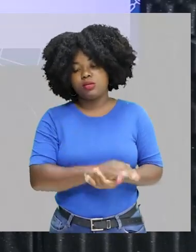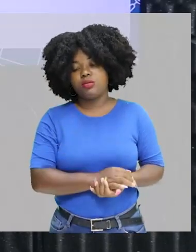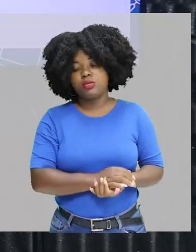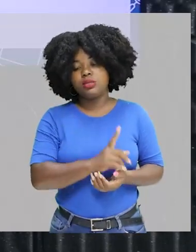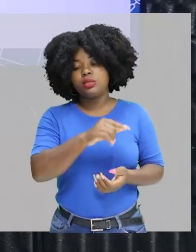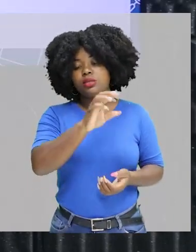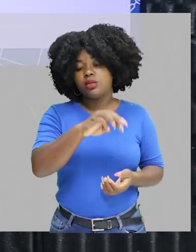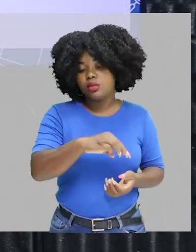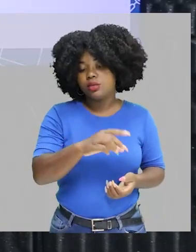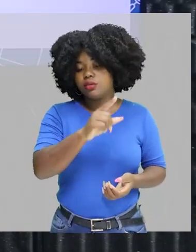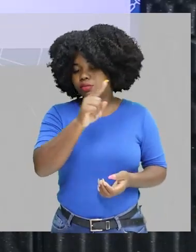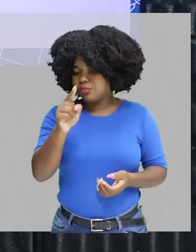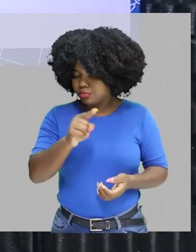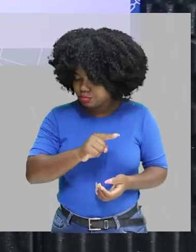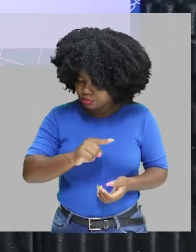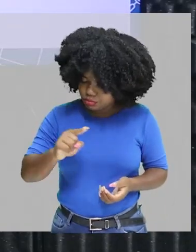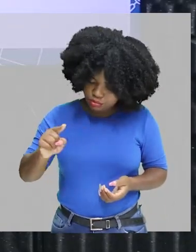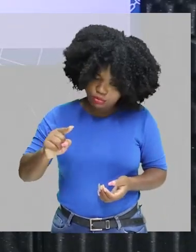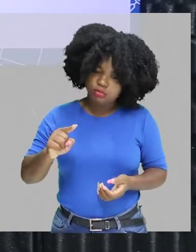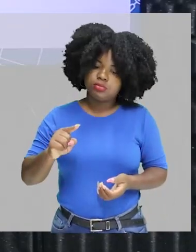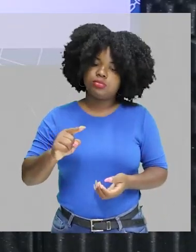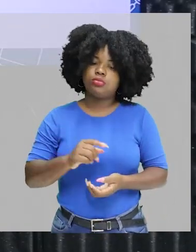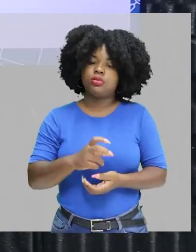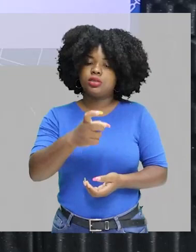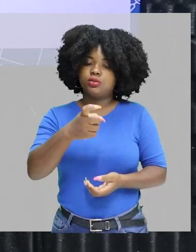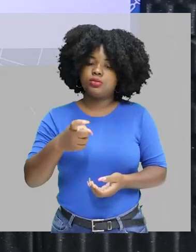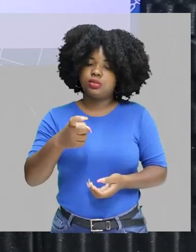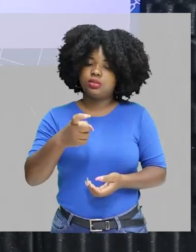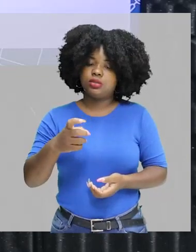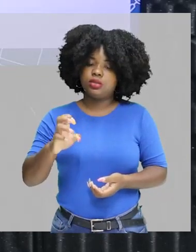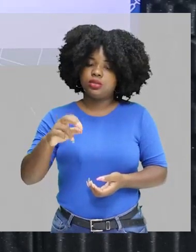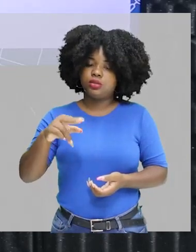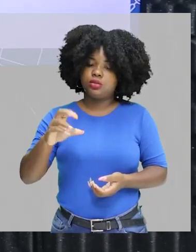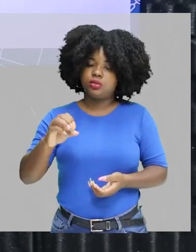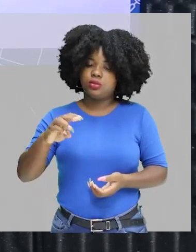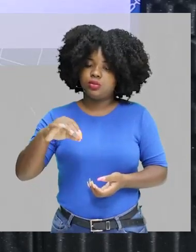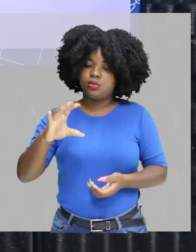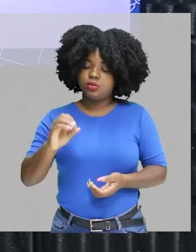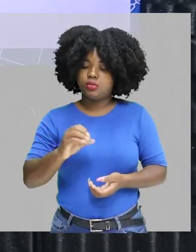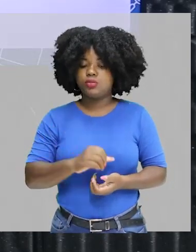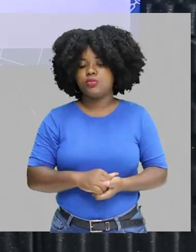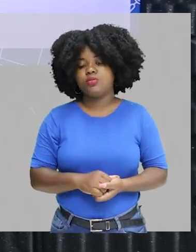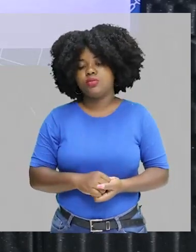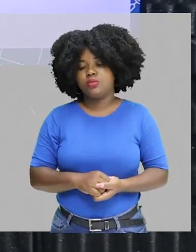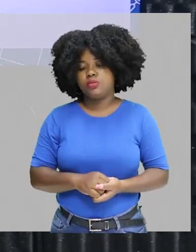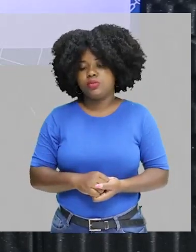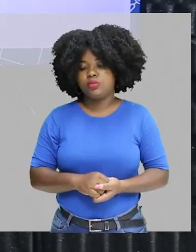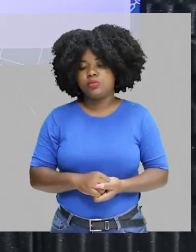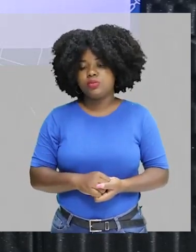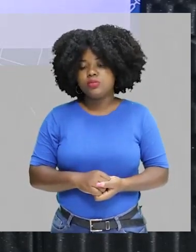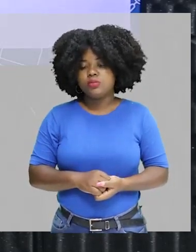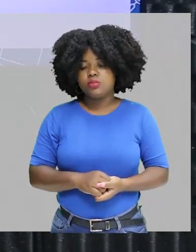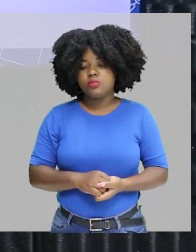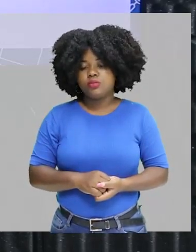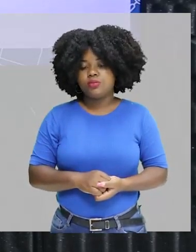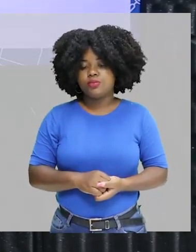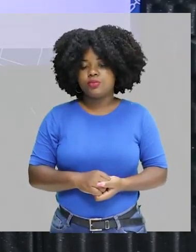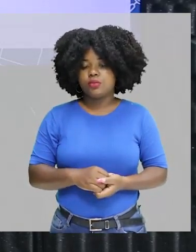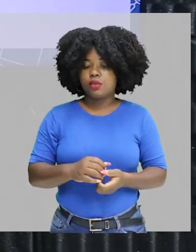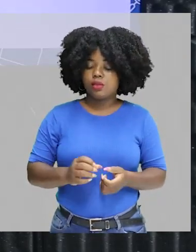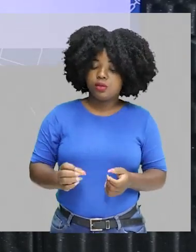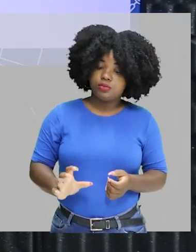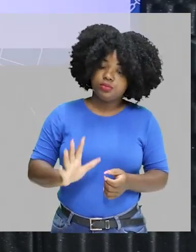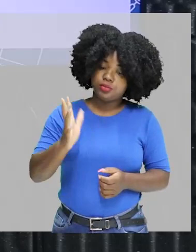quem é esse elemento? É o elemento xenônio. É o XE, o elemento xenônio. Então, o elemento formado